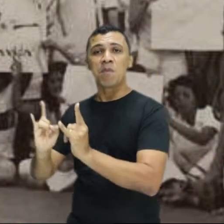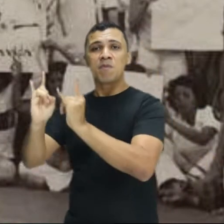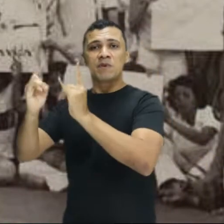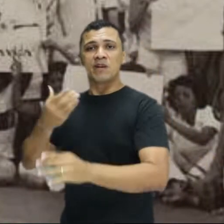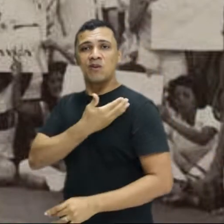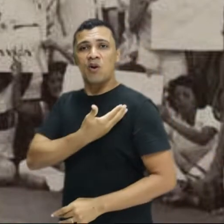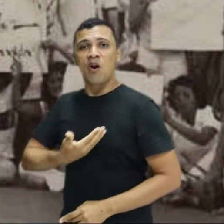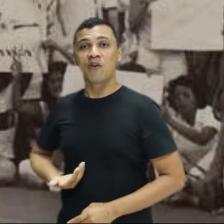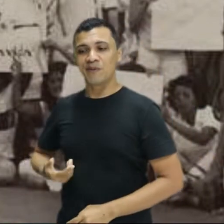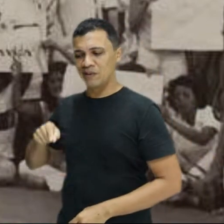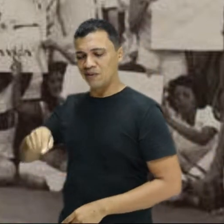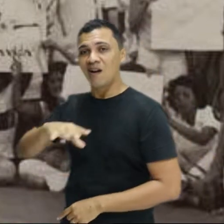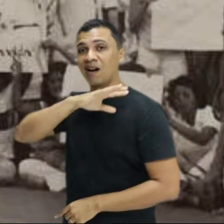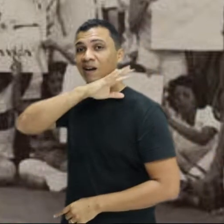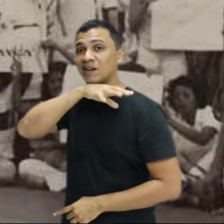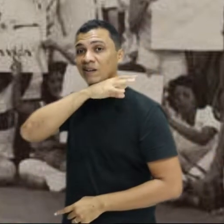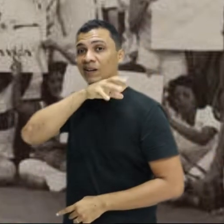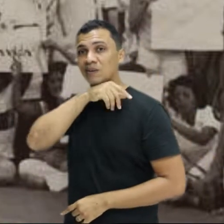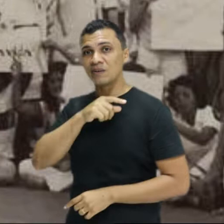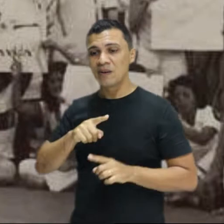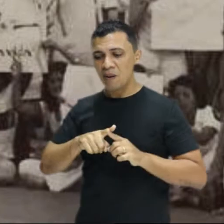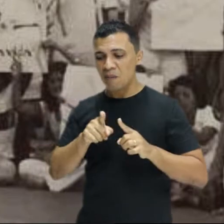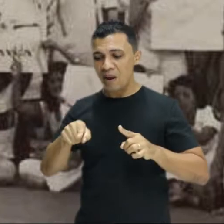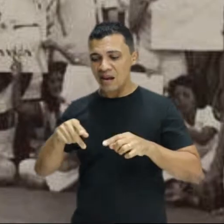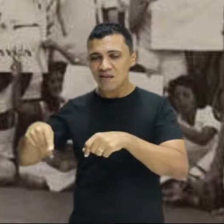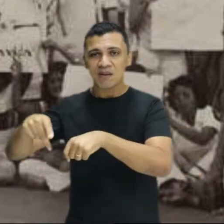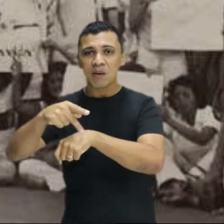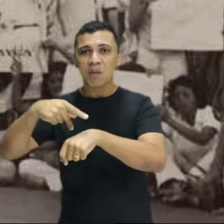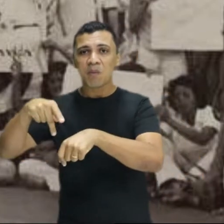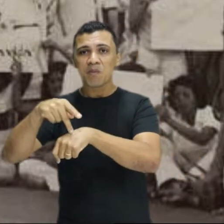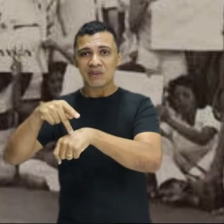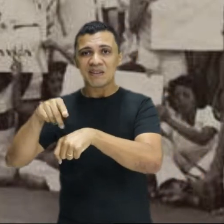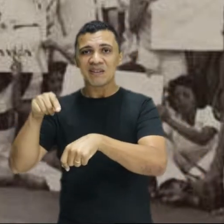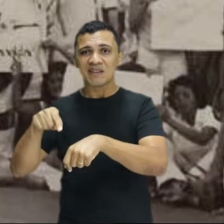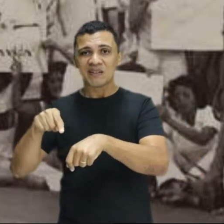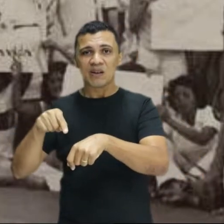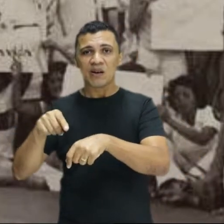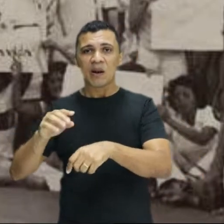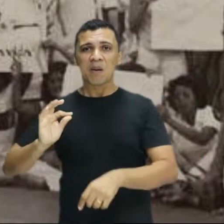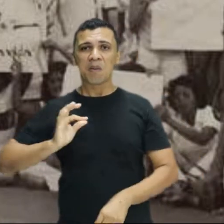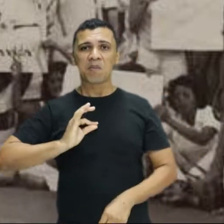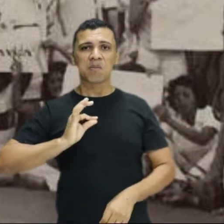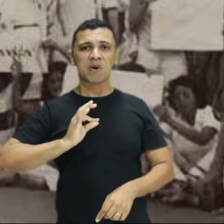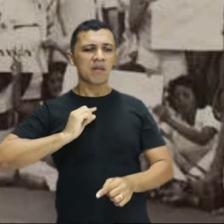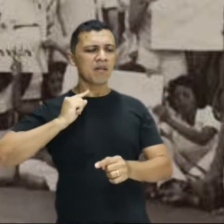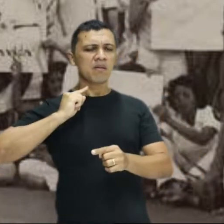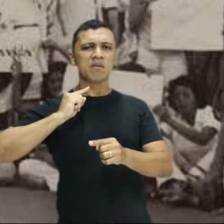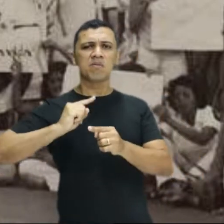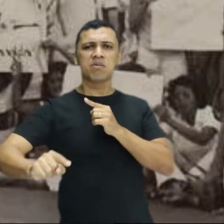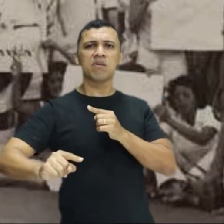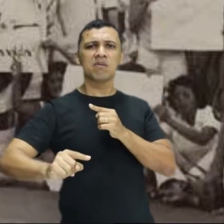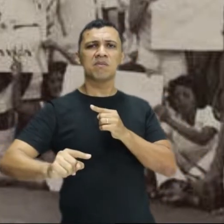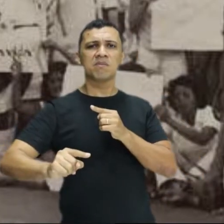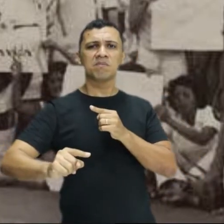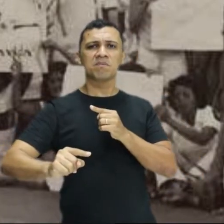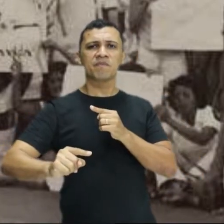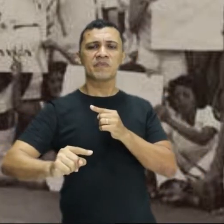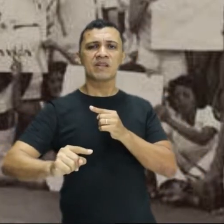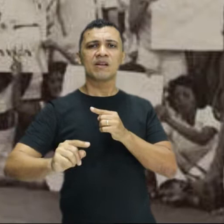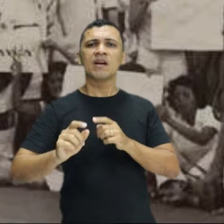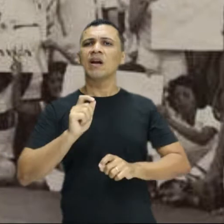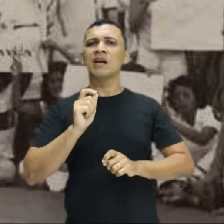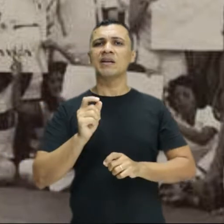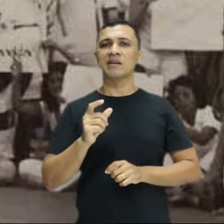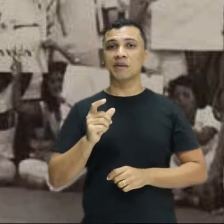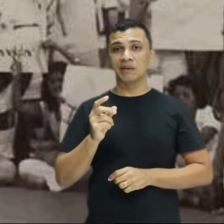a intenção. Só que ao chegar na Praça Benedito Leite, eles foram impedidos pelo policiamento. E muitas